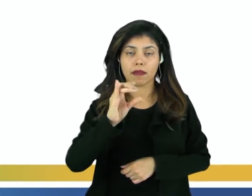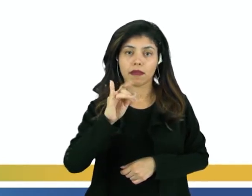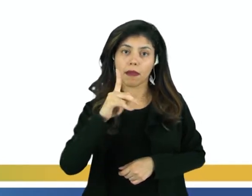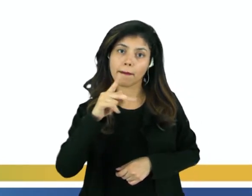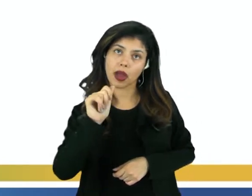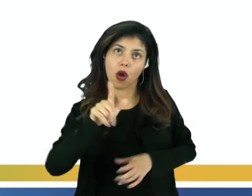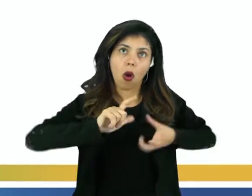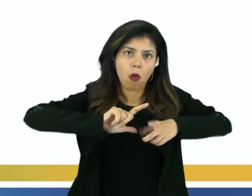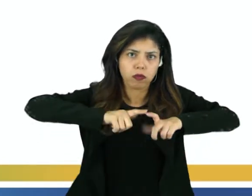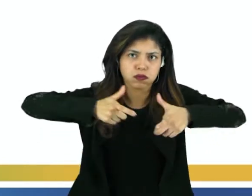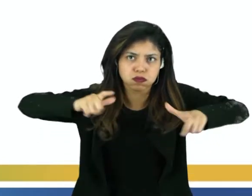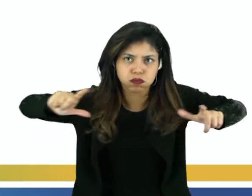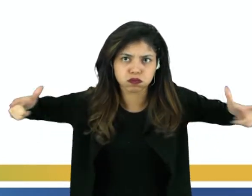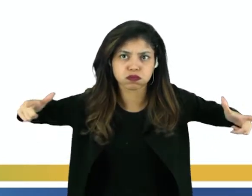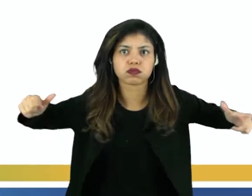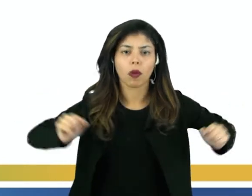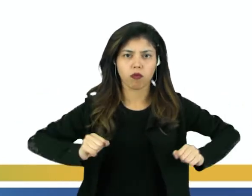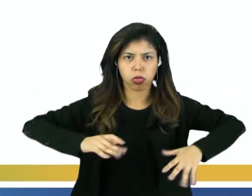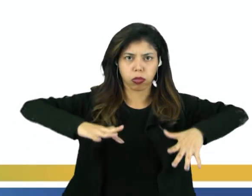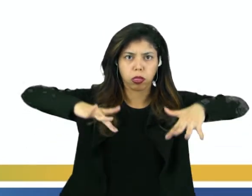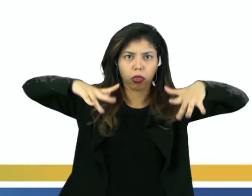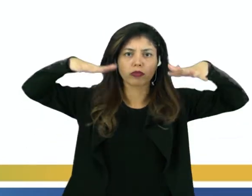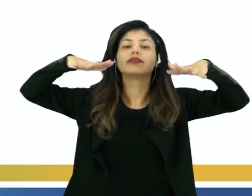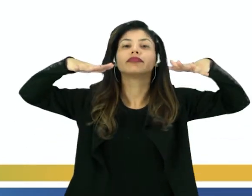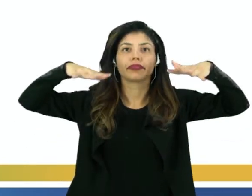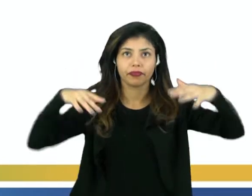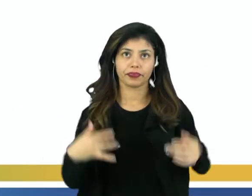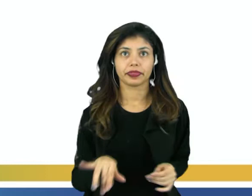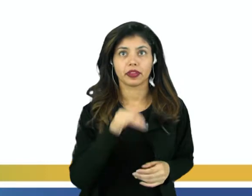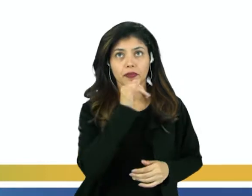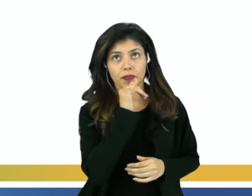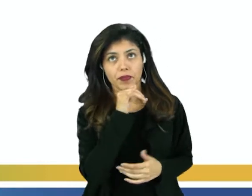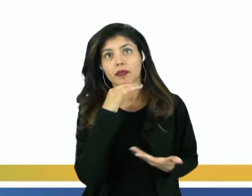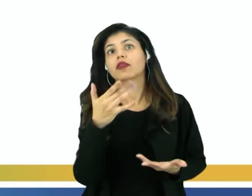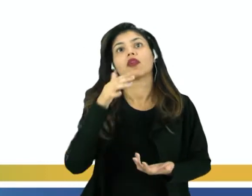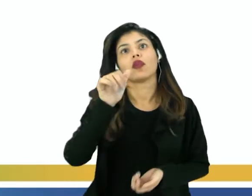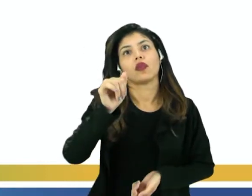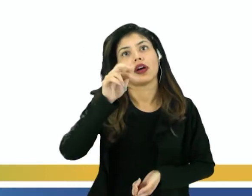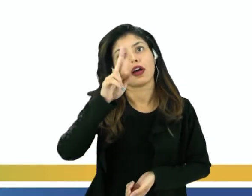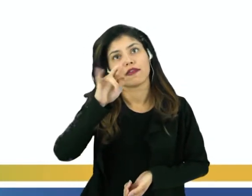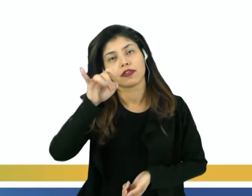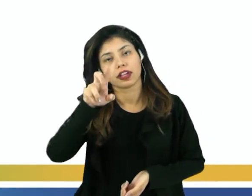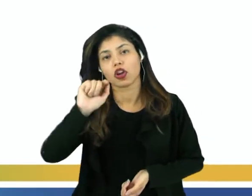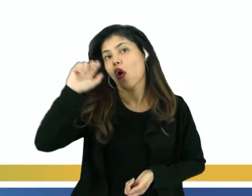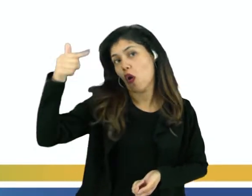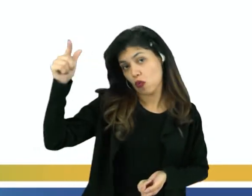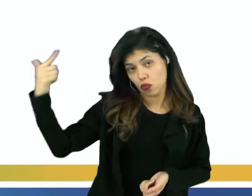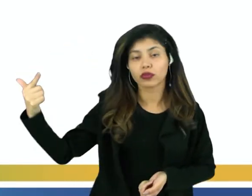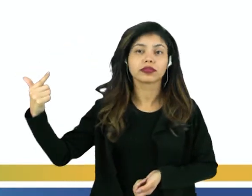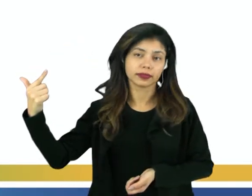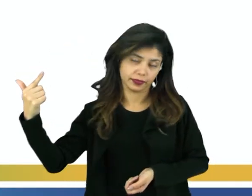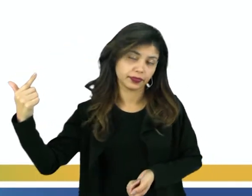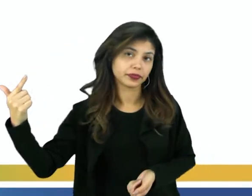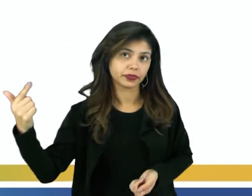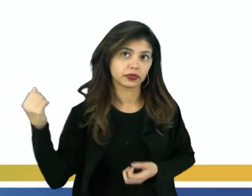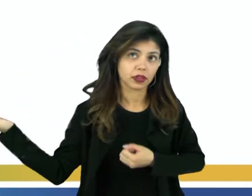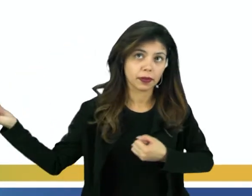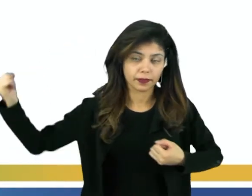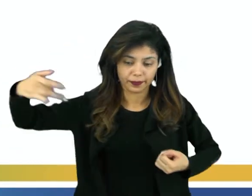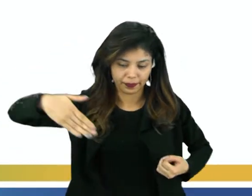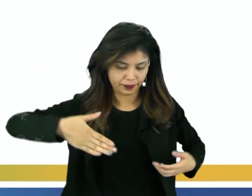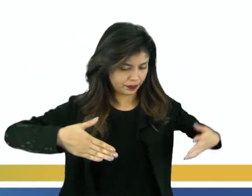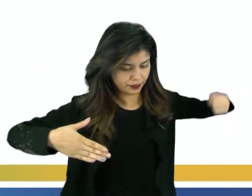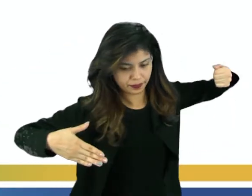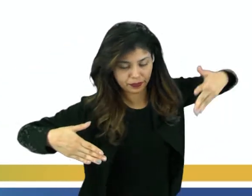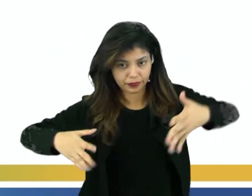volume de água do que os demais. Como é o caso do afluente, que são todas as outras fontes de água que desembocam